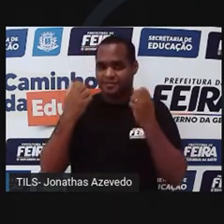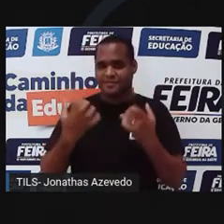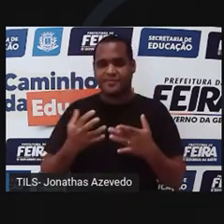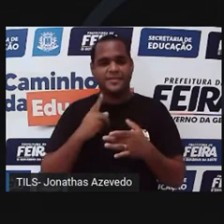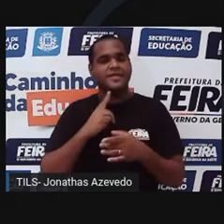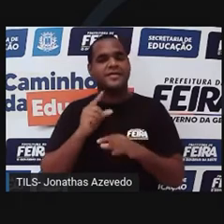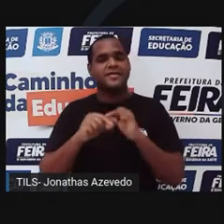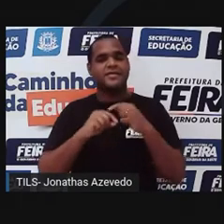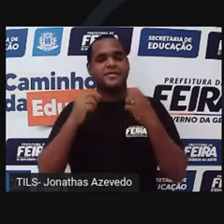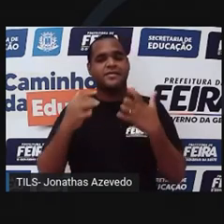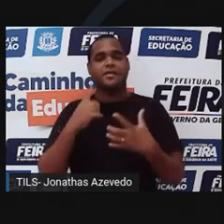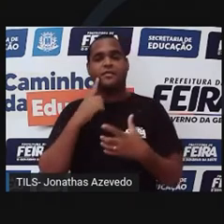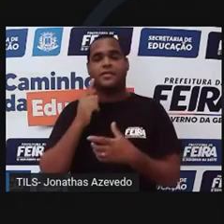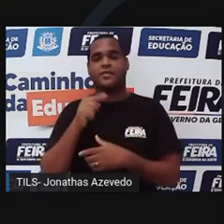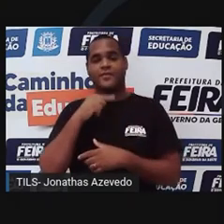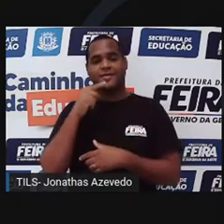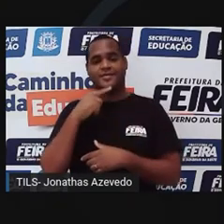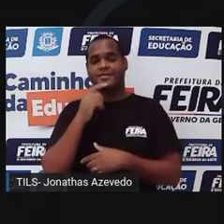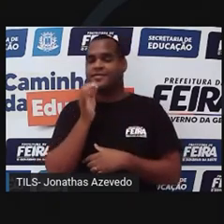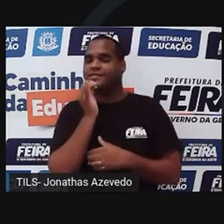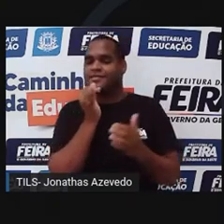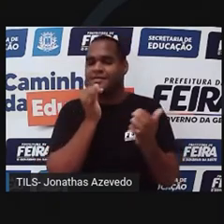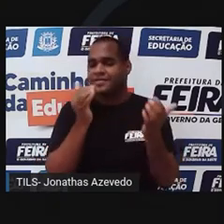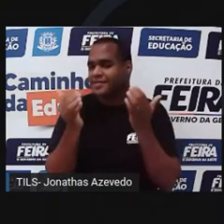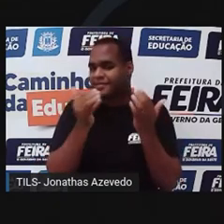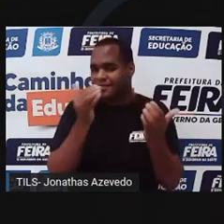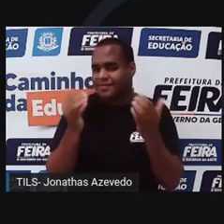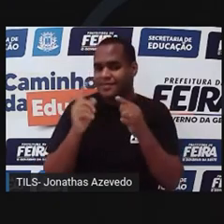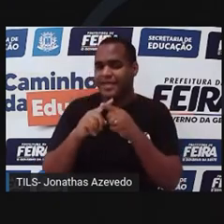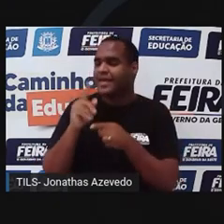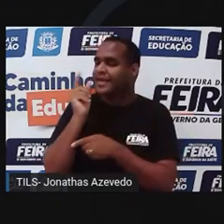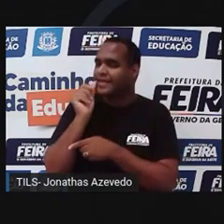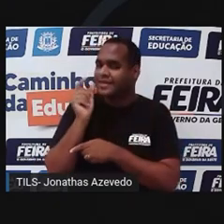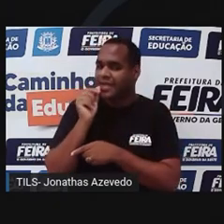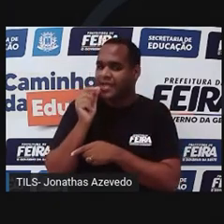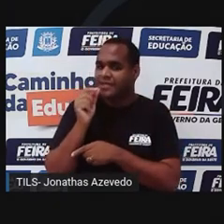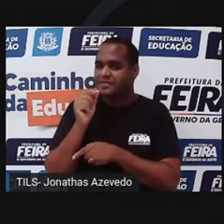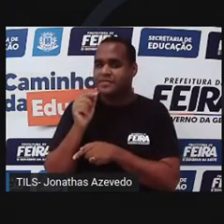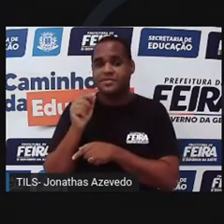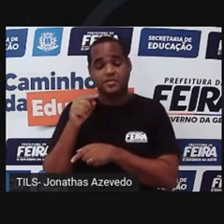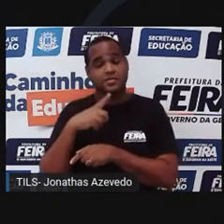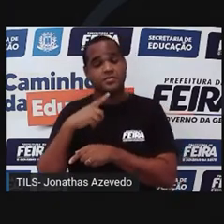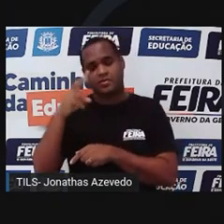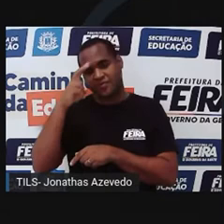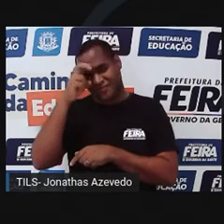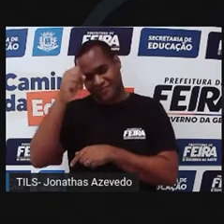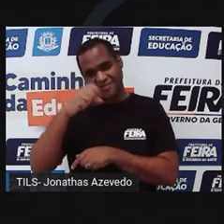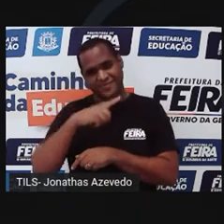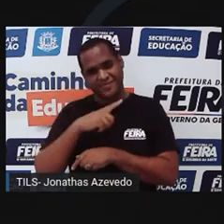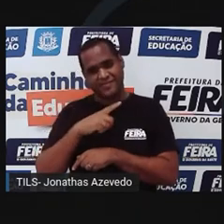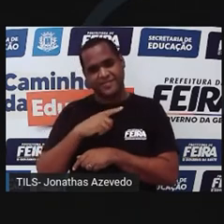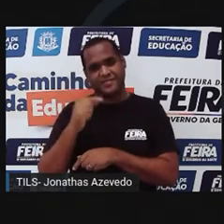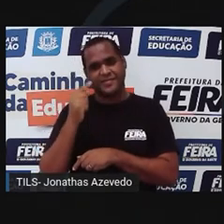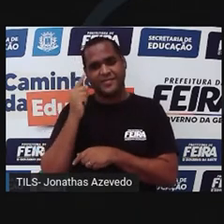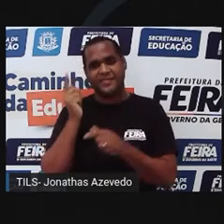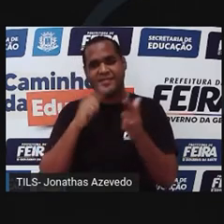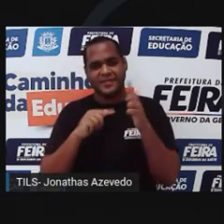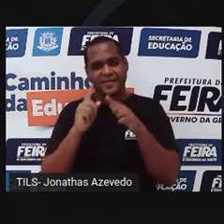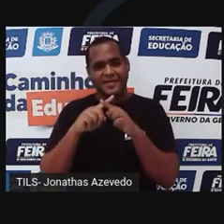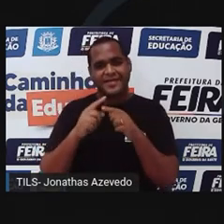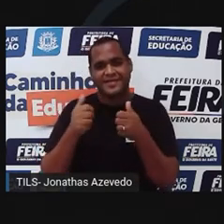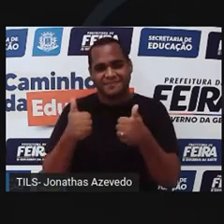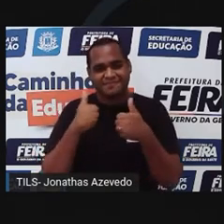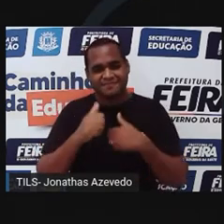difícil será movê-lo. Por exemplo, para mover este lápis, é preciso pouca força, pois ele é leve e pequeno.